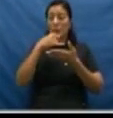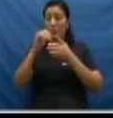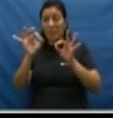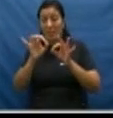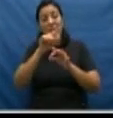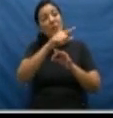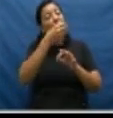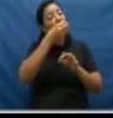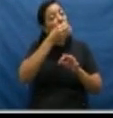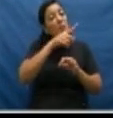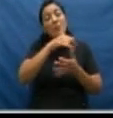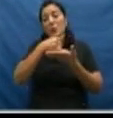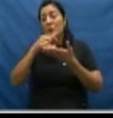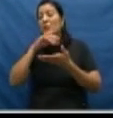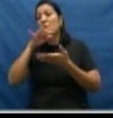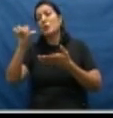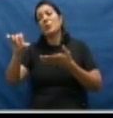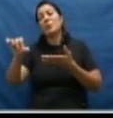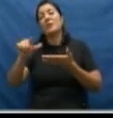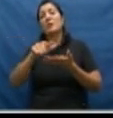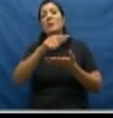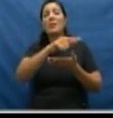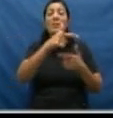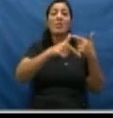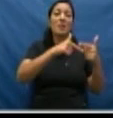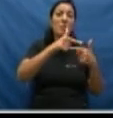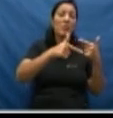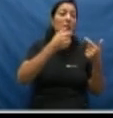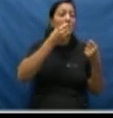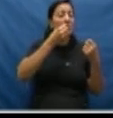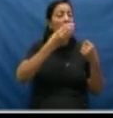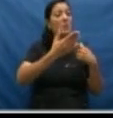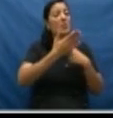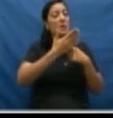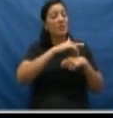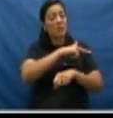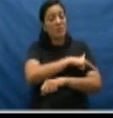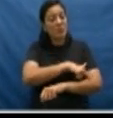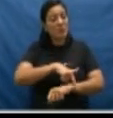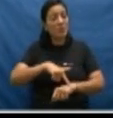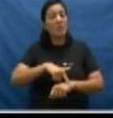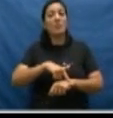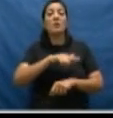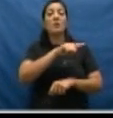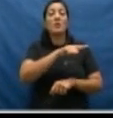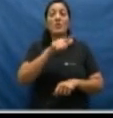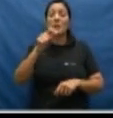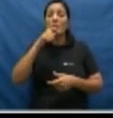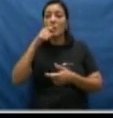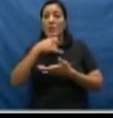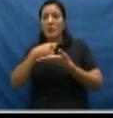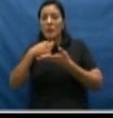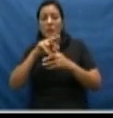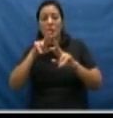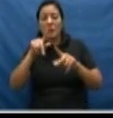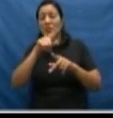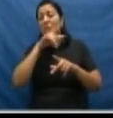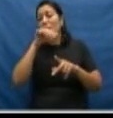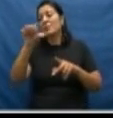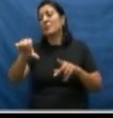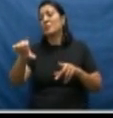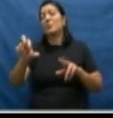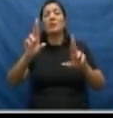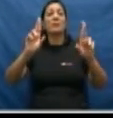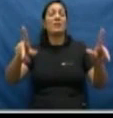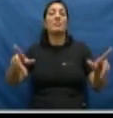Elas dizem que é uma pessoa boa, um bom pai, trabalhador, pai de família, honesto, mas que quando faz o uso da droga se transforma